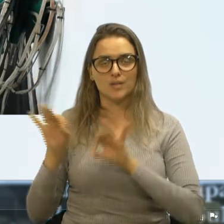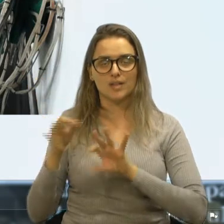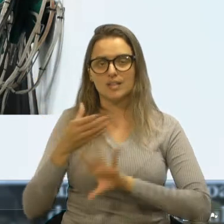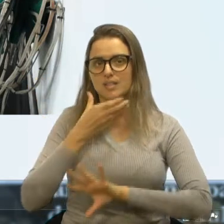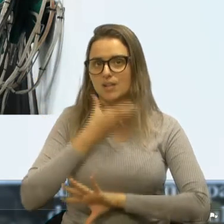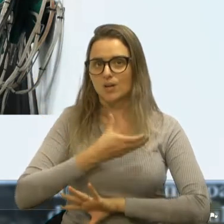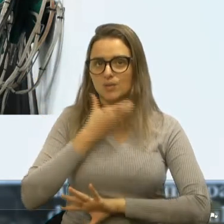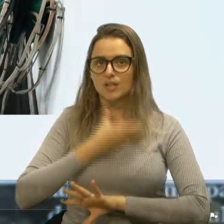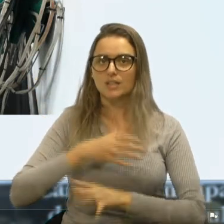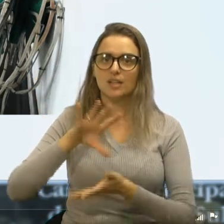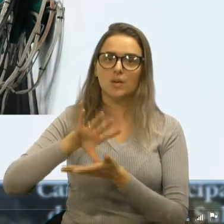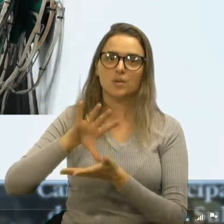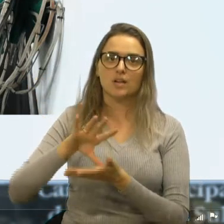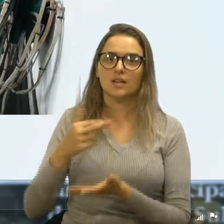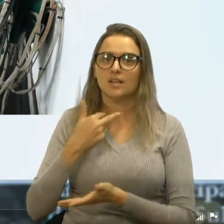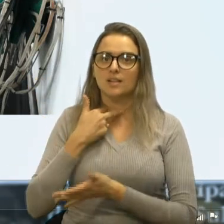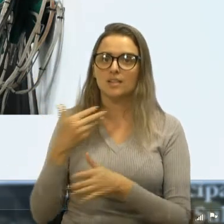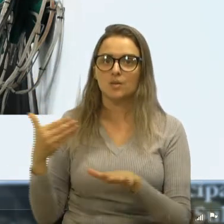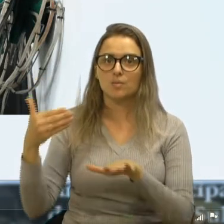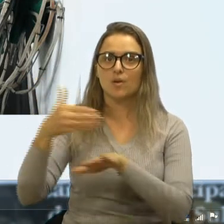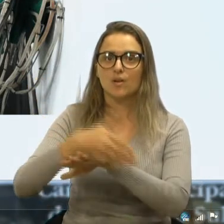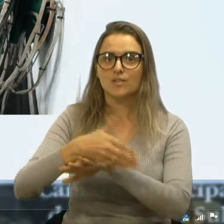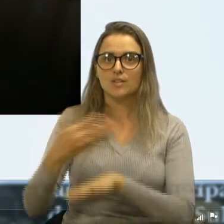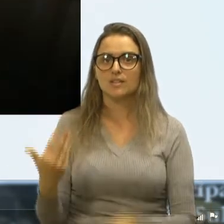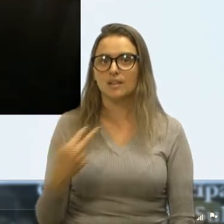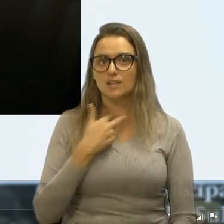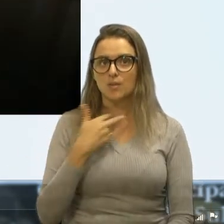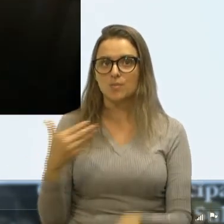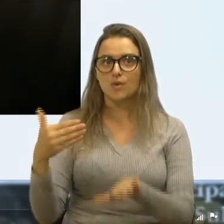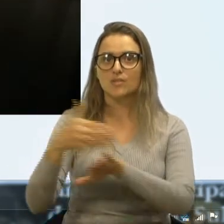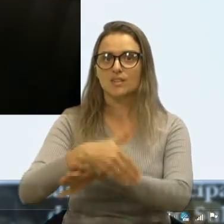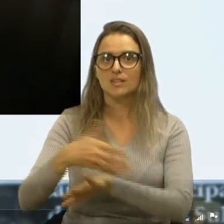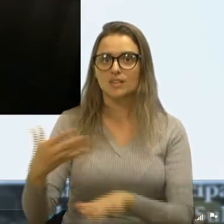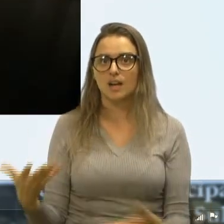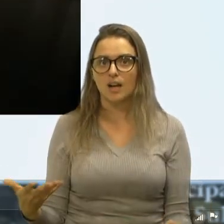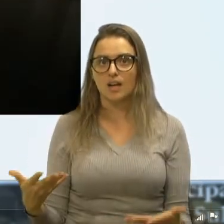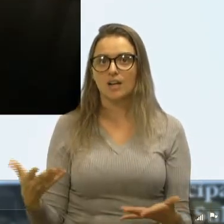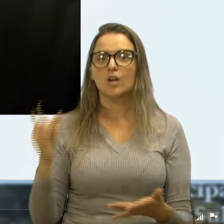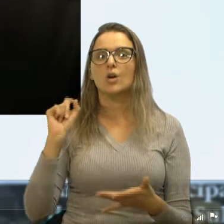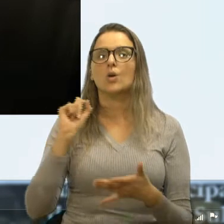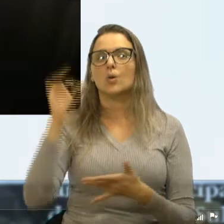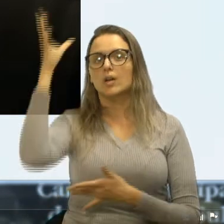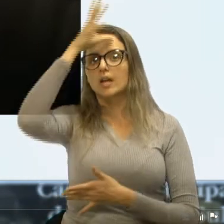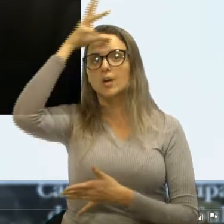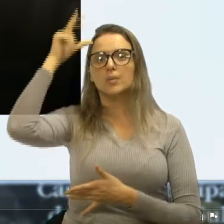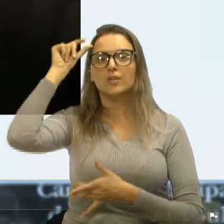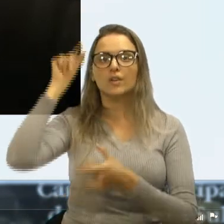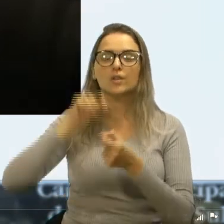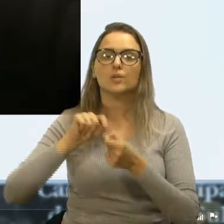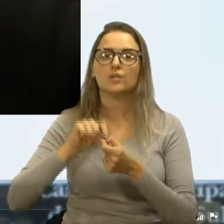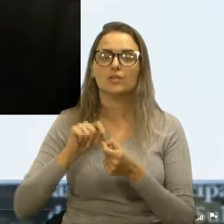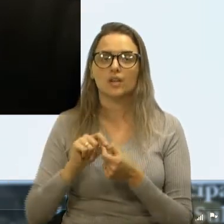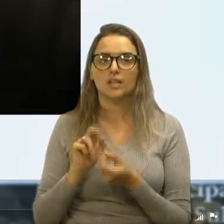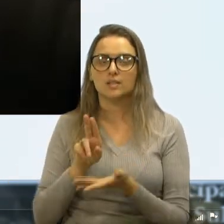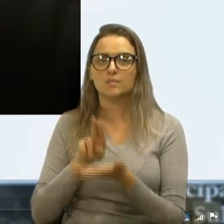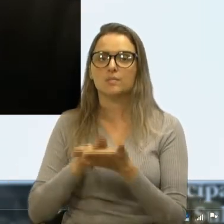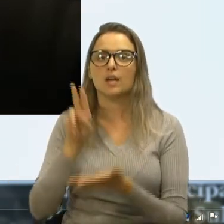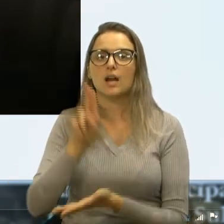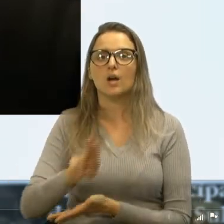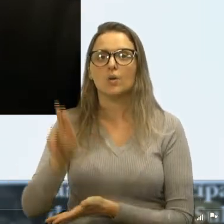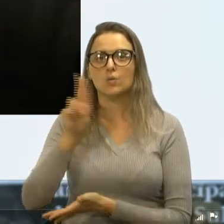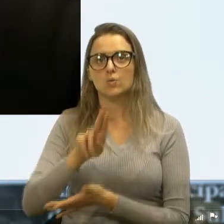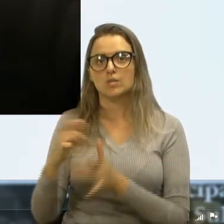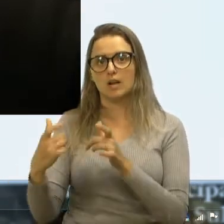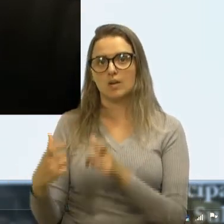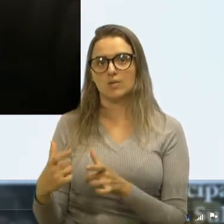Está impedido de ir lá dentro? Está interditado? O que o município fez de lá para cá para ocupar aquele espaço? Ou